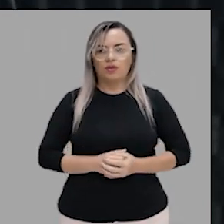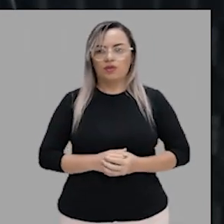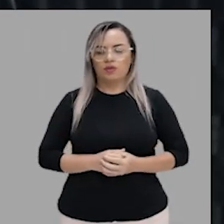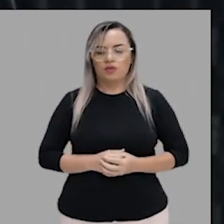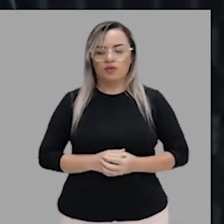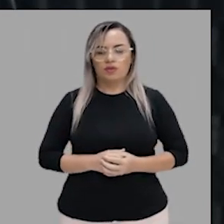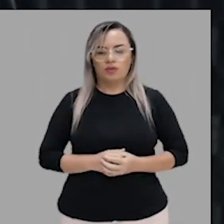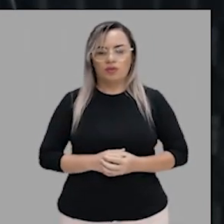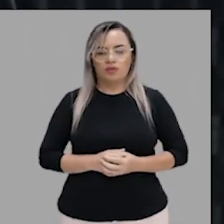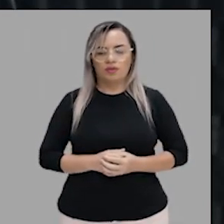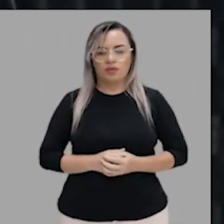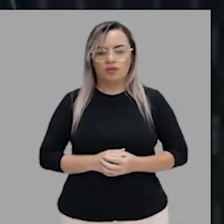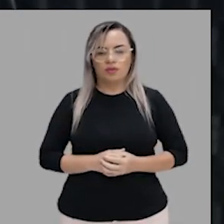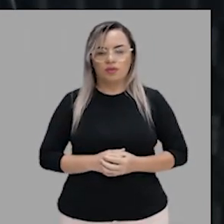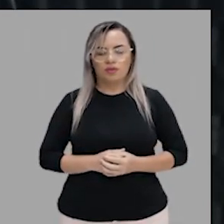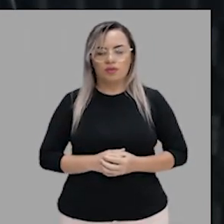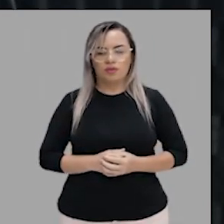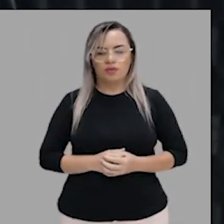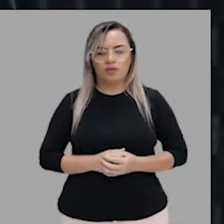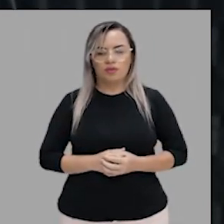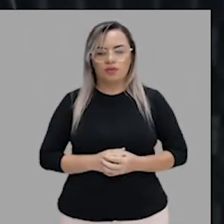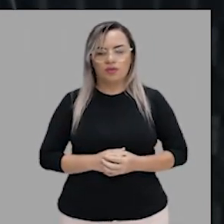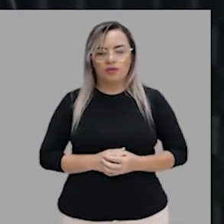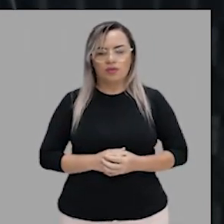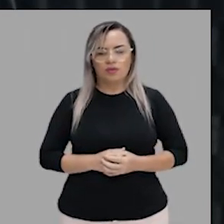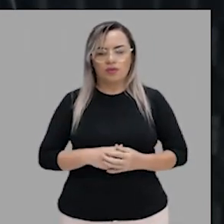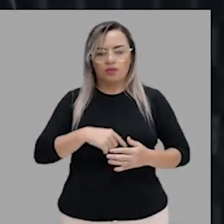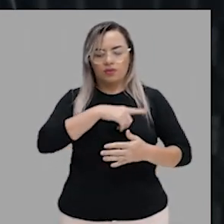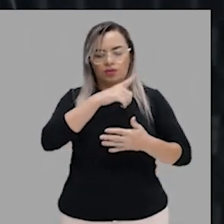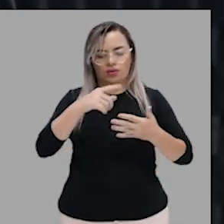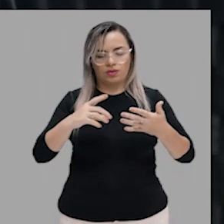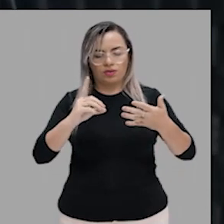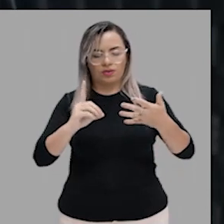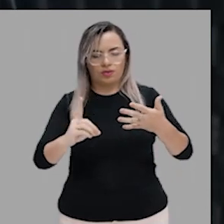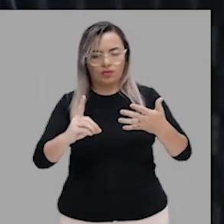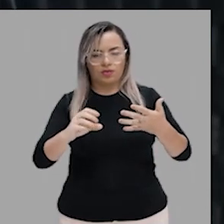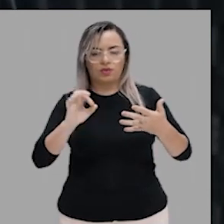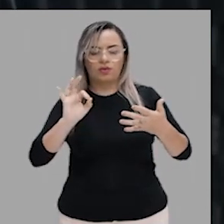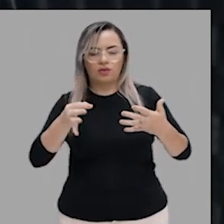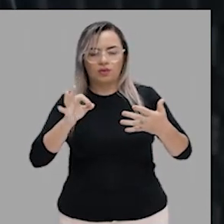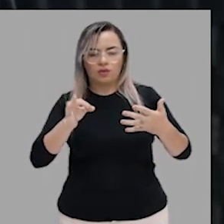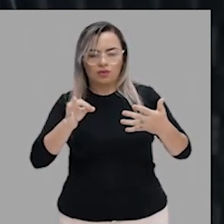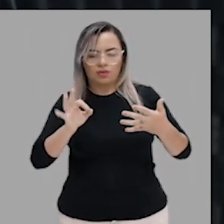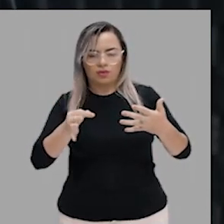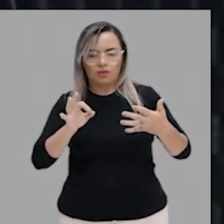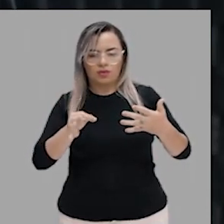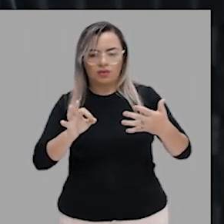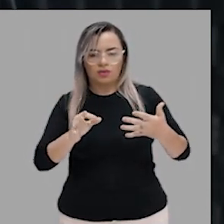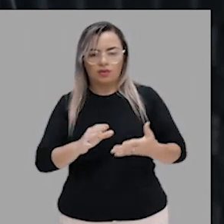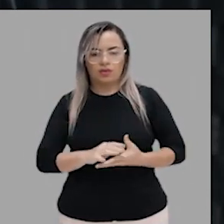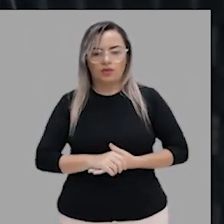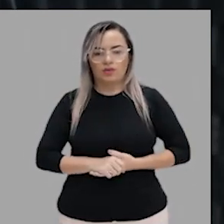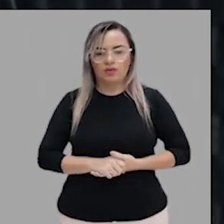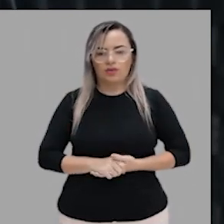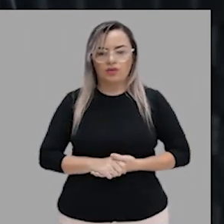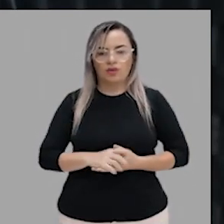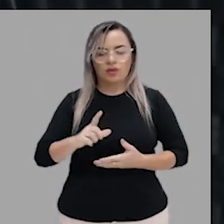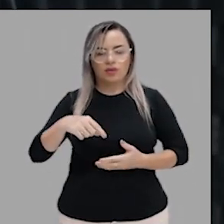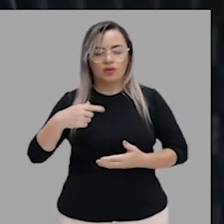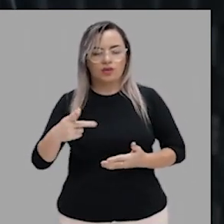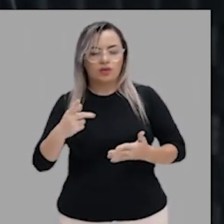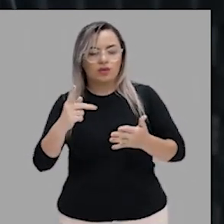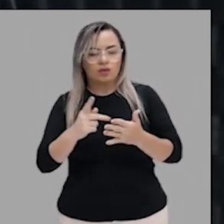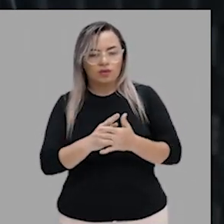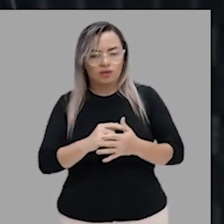Um e três. Está certo? Construção da frase dois estava correta. Então, primeiro a correta e depois a errada. Está certo?